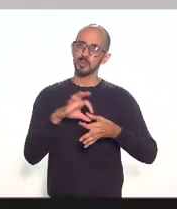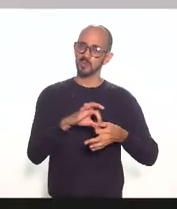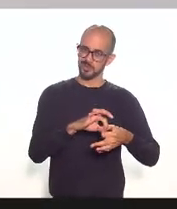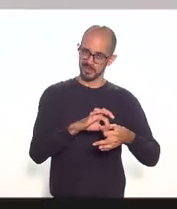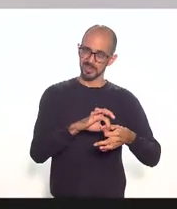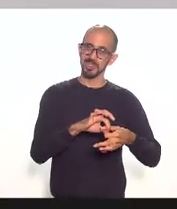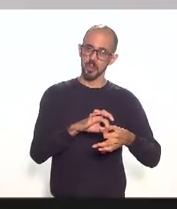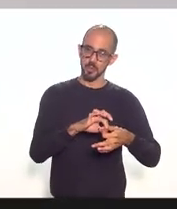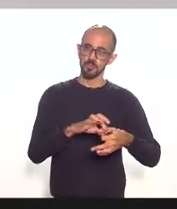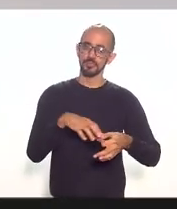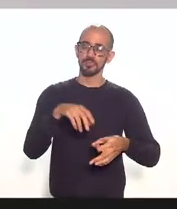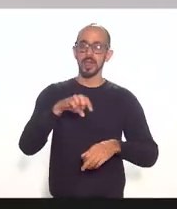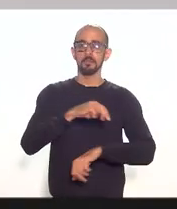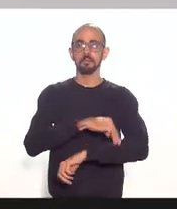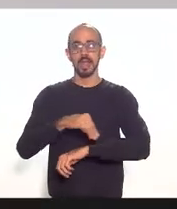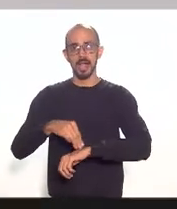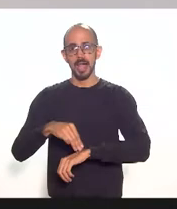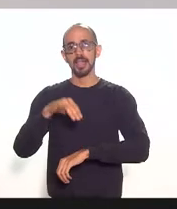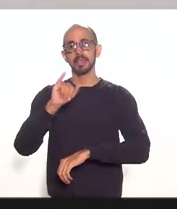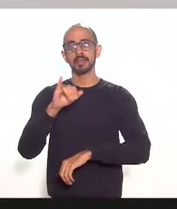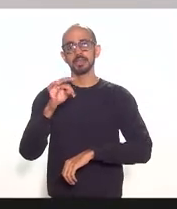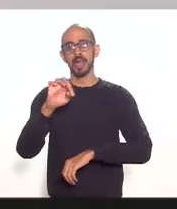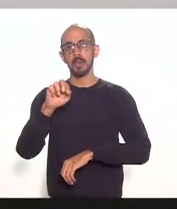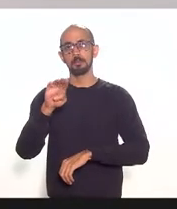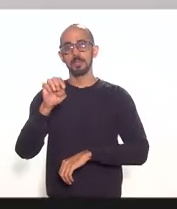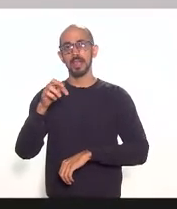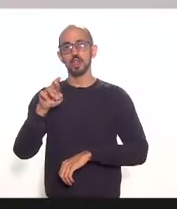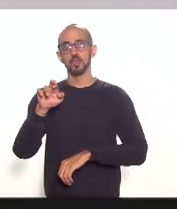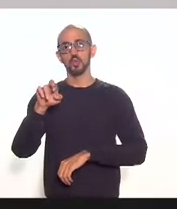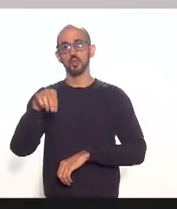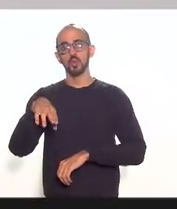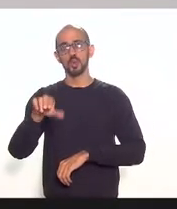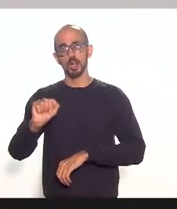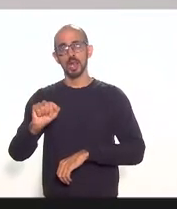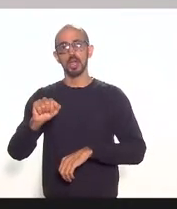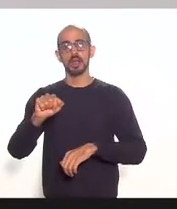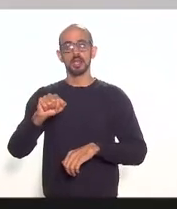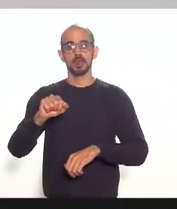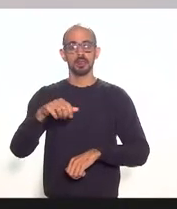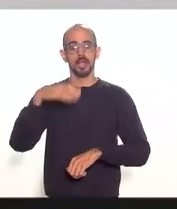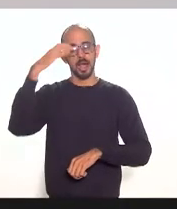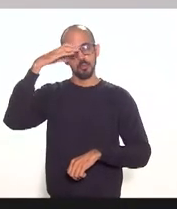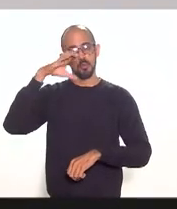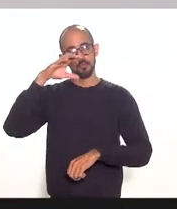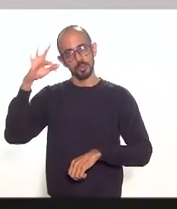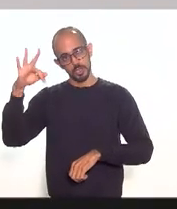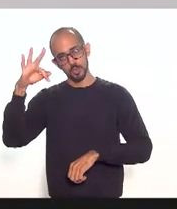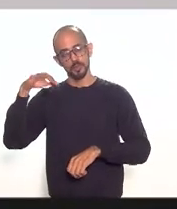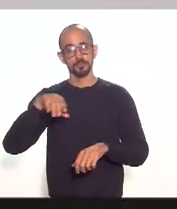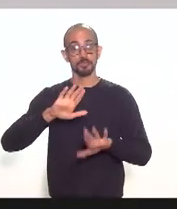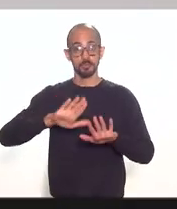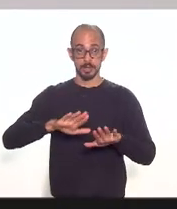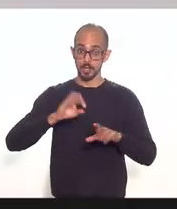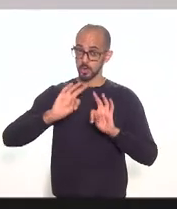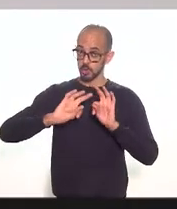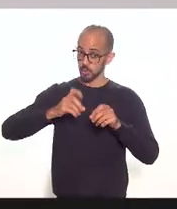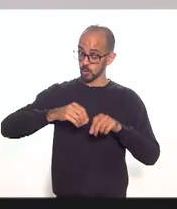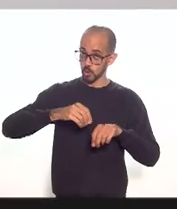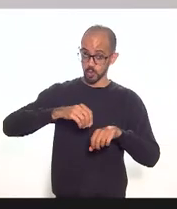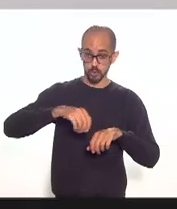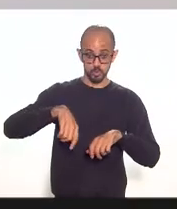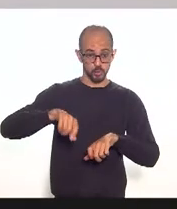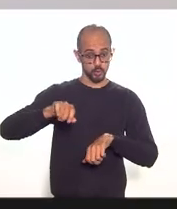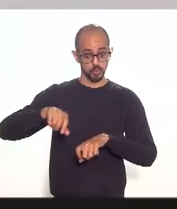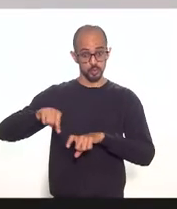Itaperuna Cabo Frio já é internacional mas todos os aeroportos do interior que não são internacionais